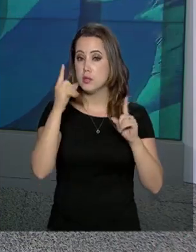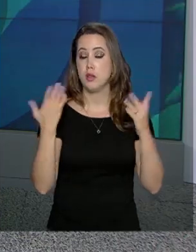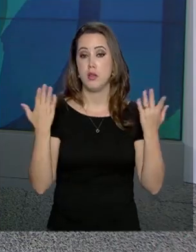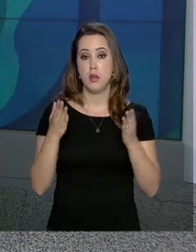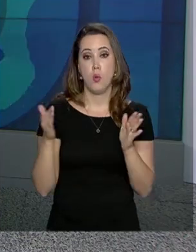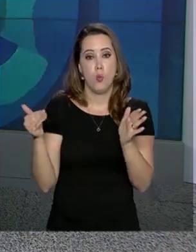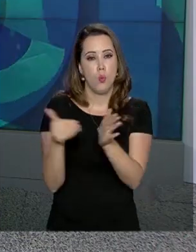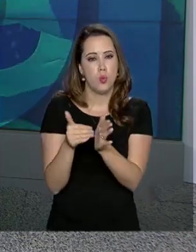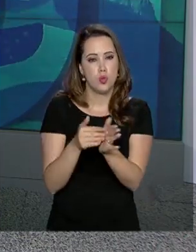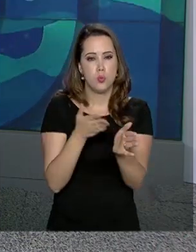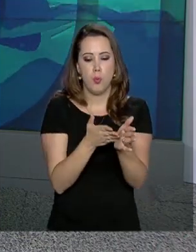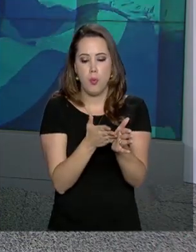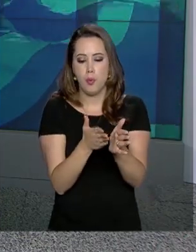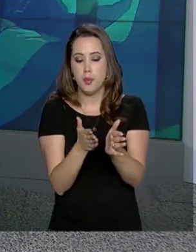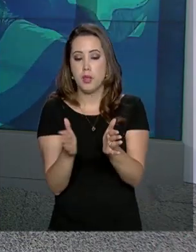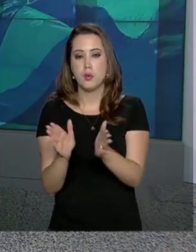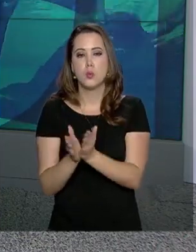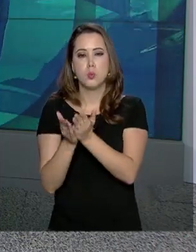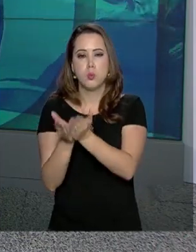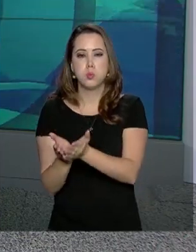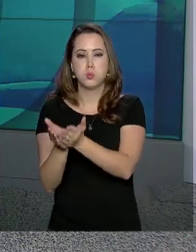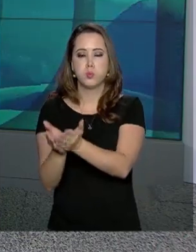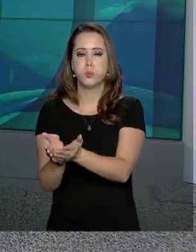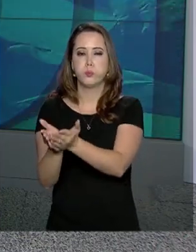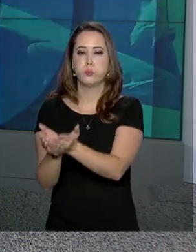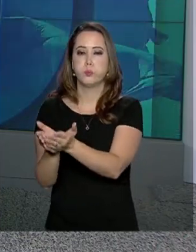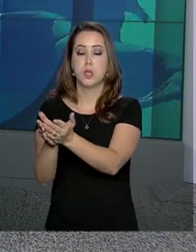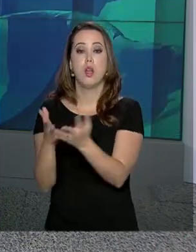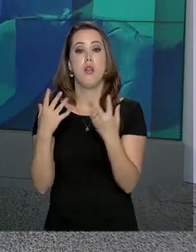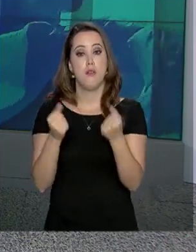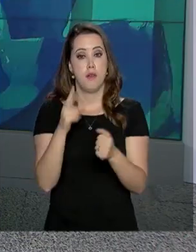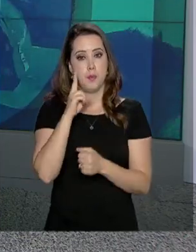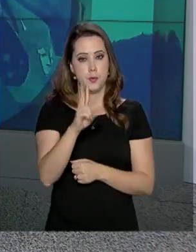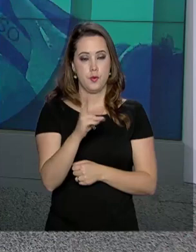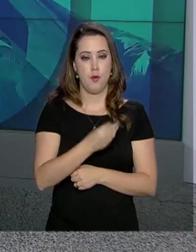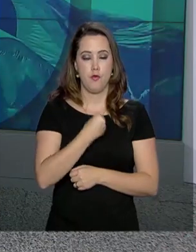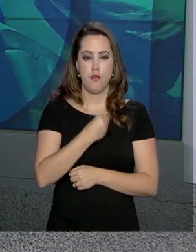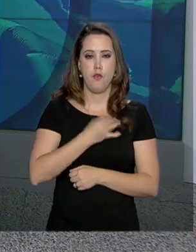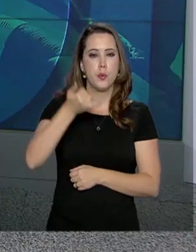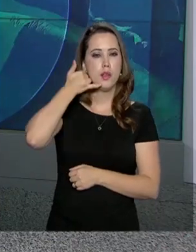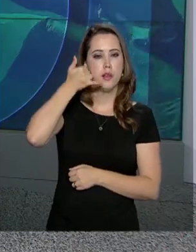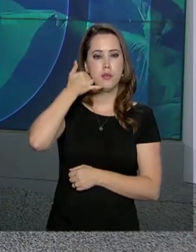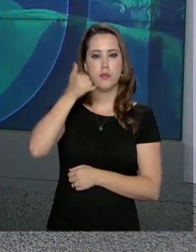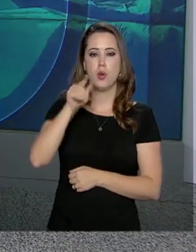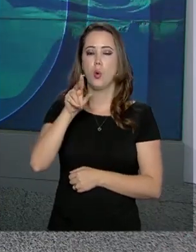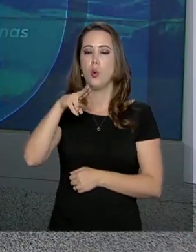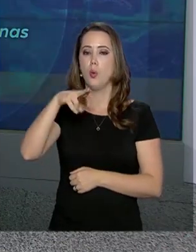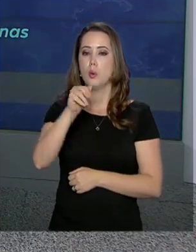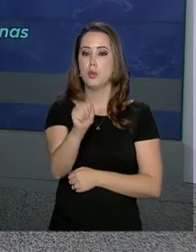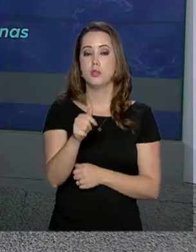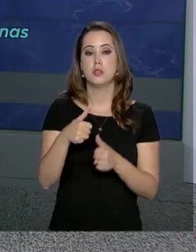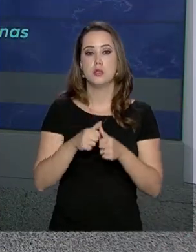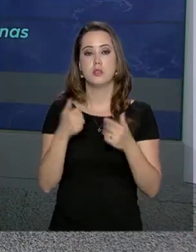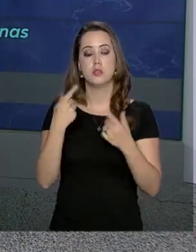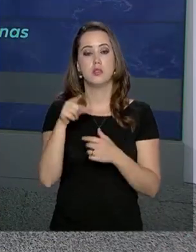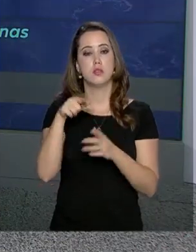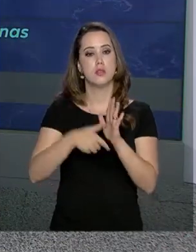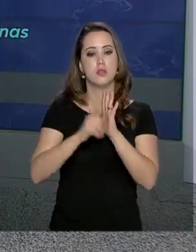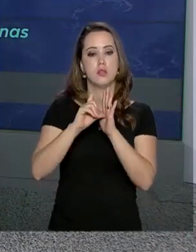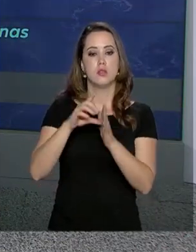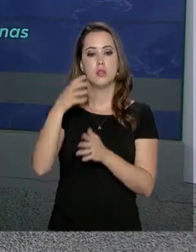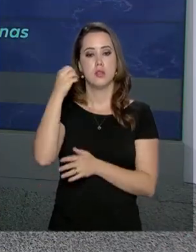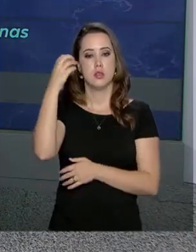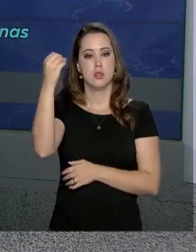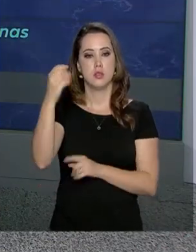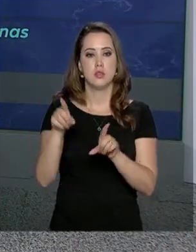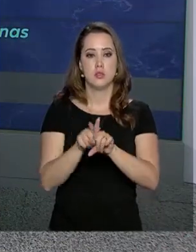etapa da viagem rumo ao continente gelado. Vamos então falar ao vivo por telefone com a repórter Luana Karen antes da